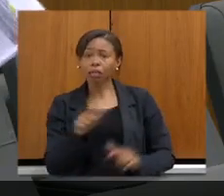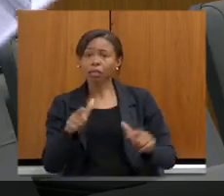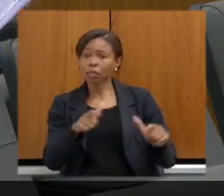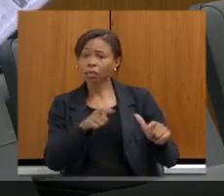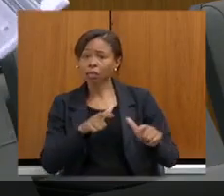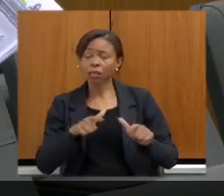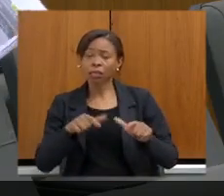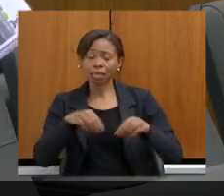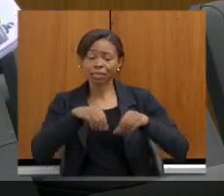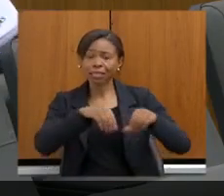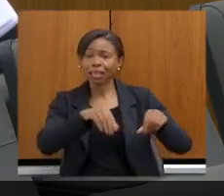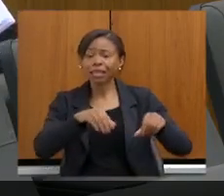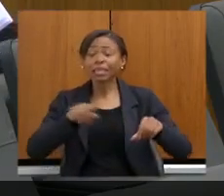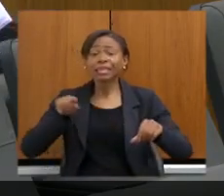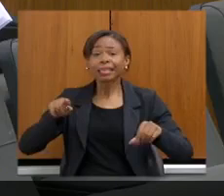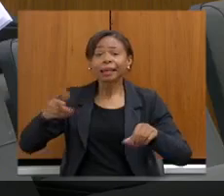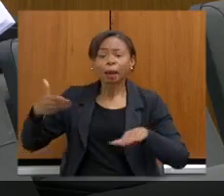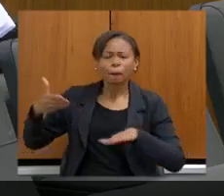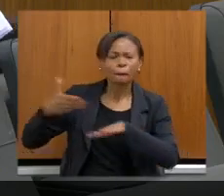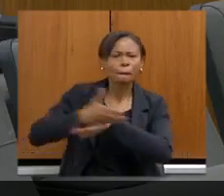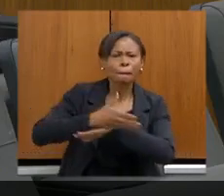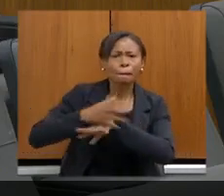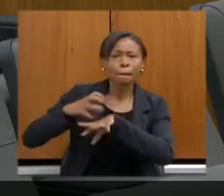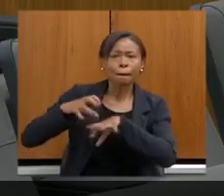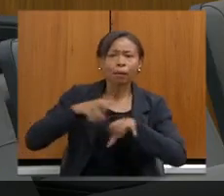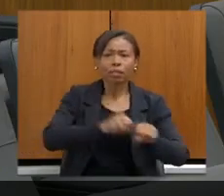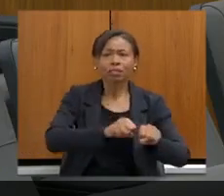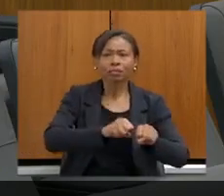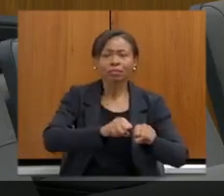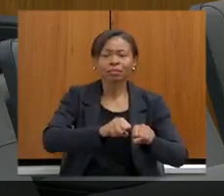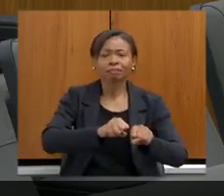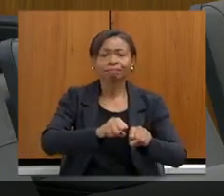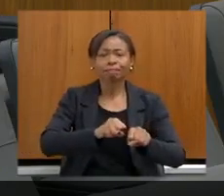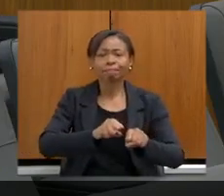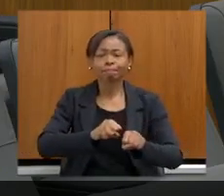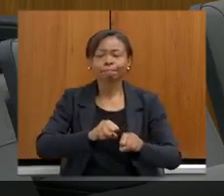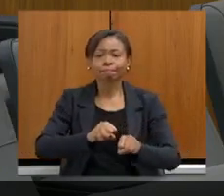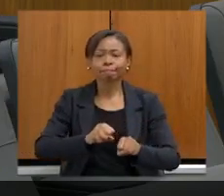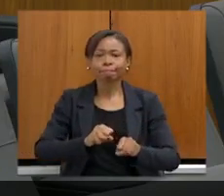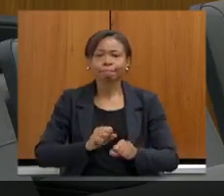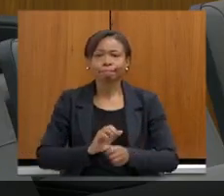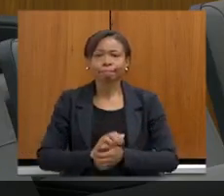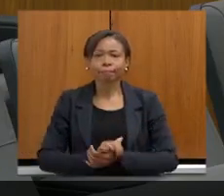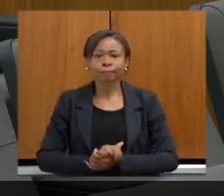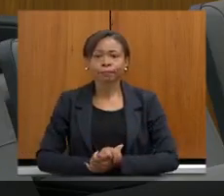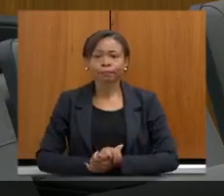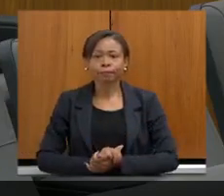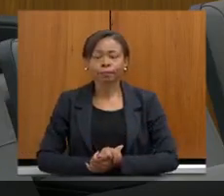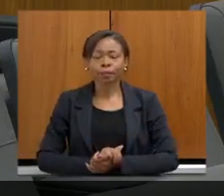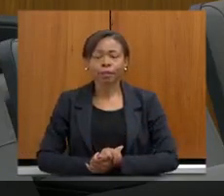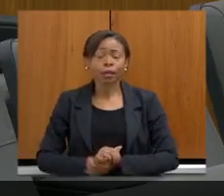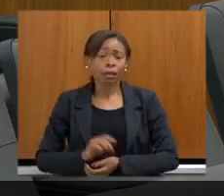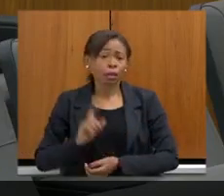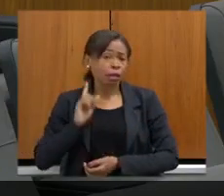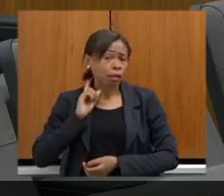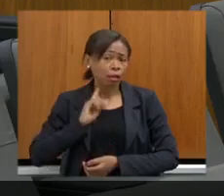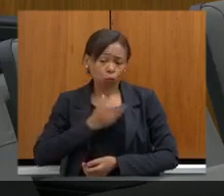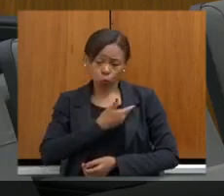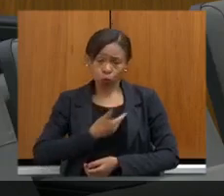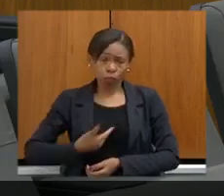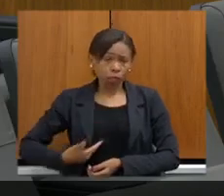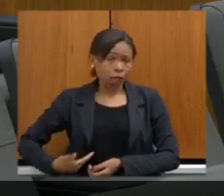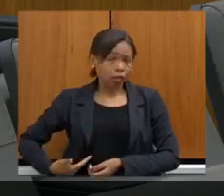sendo invadidas. E o Estado não está